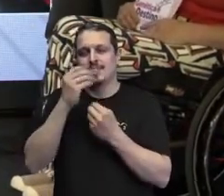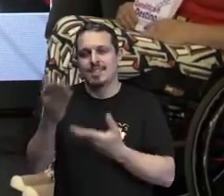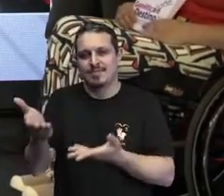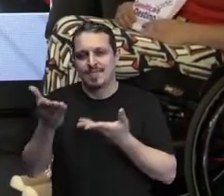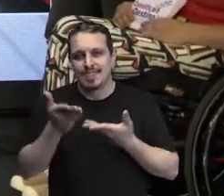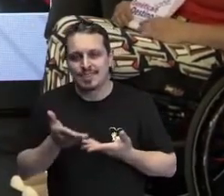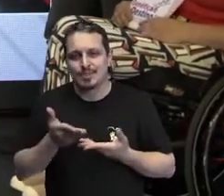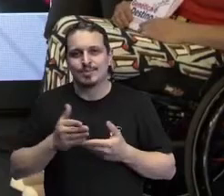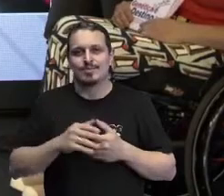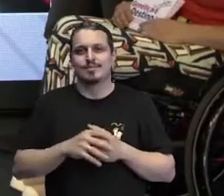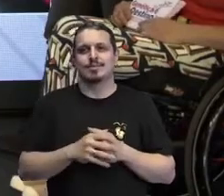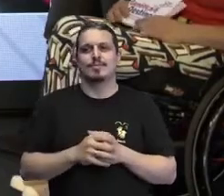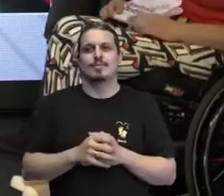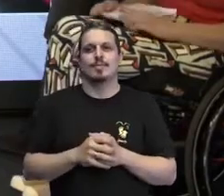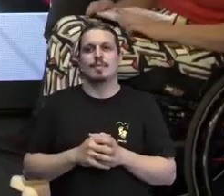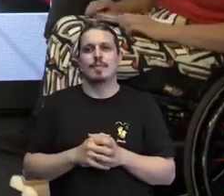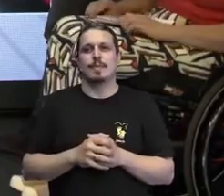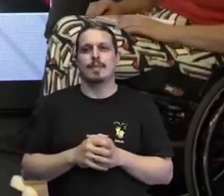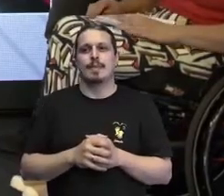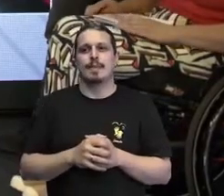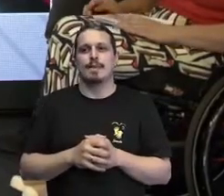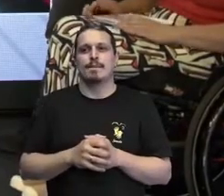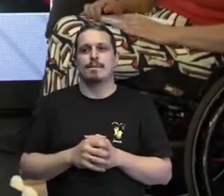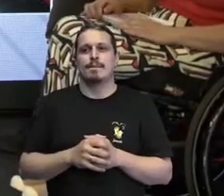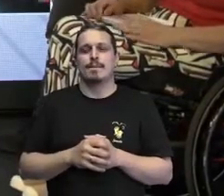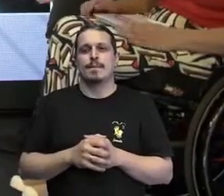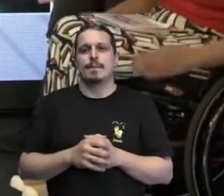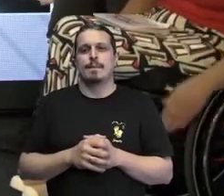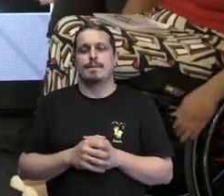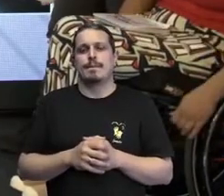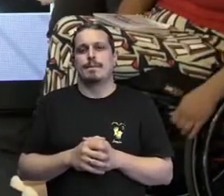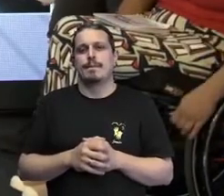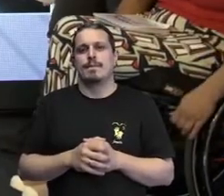pedindo para a Catarina se apresentar. Seja bem-vinda.